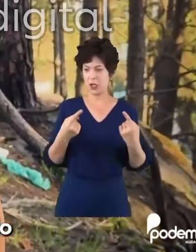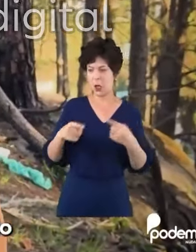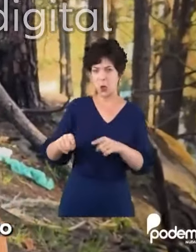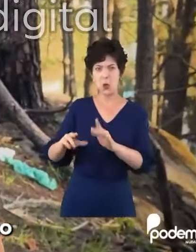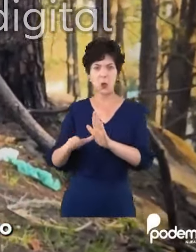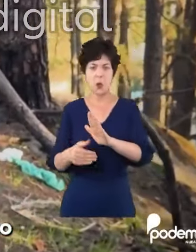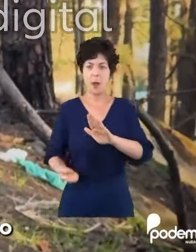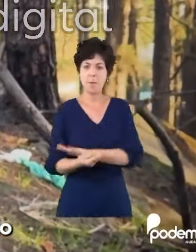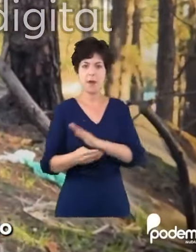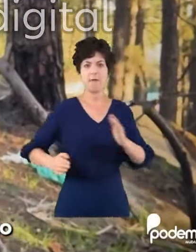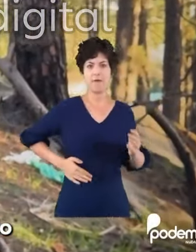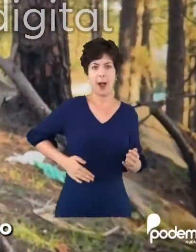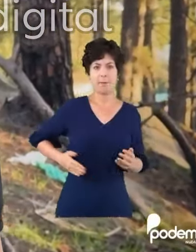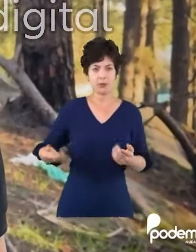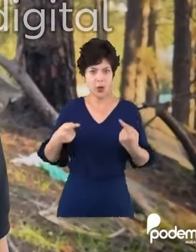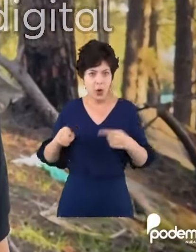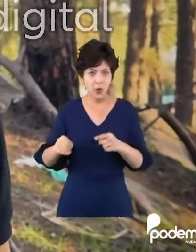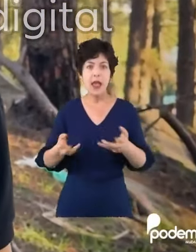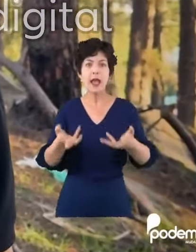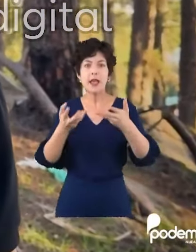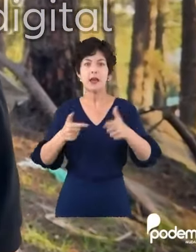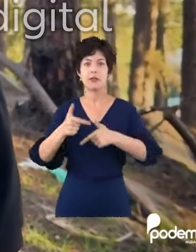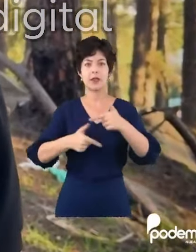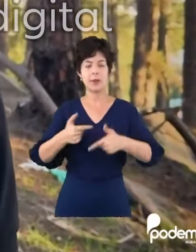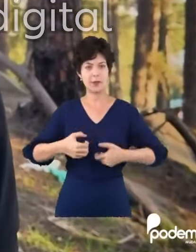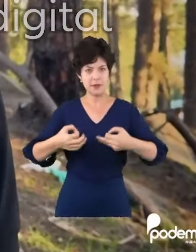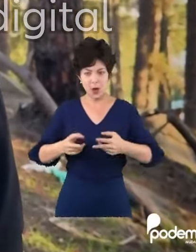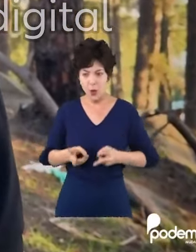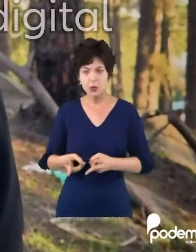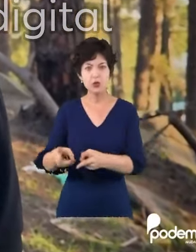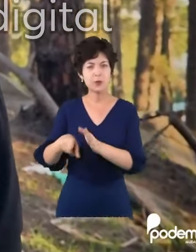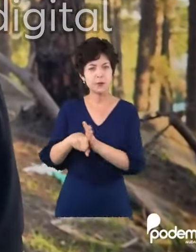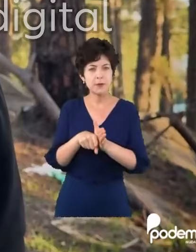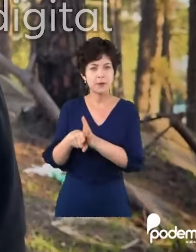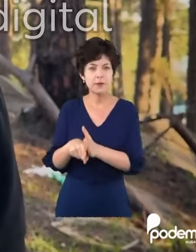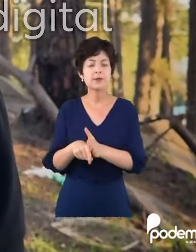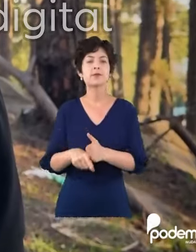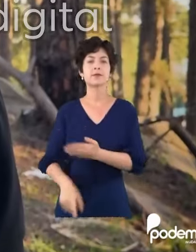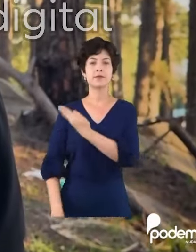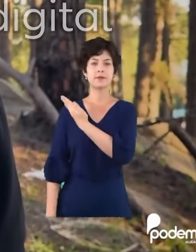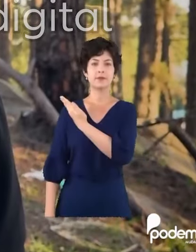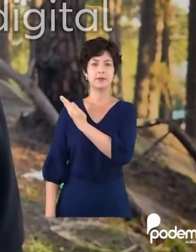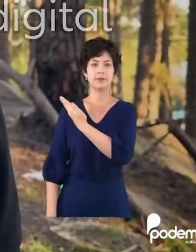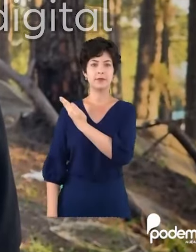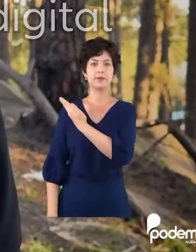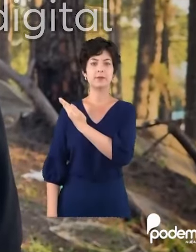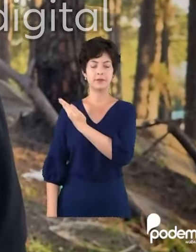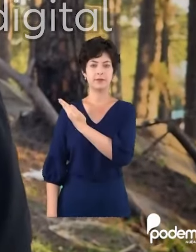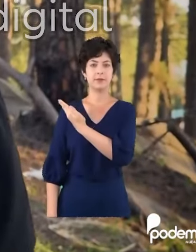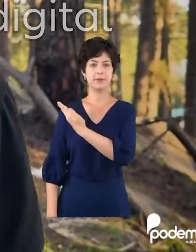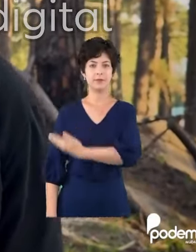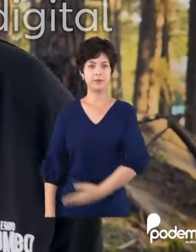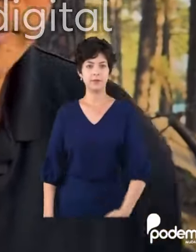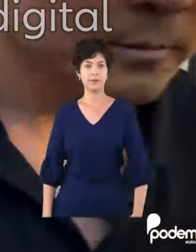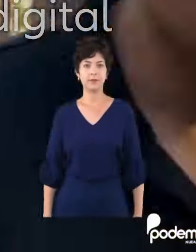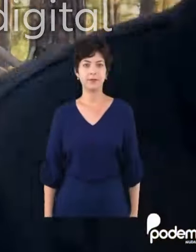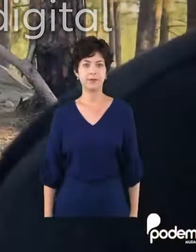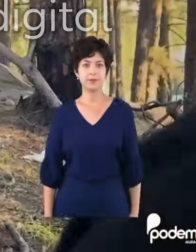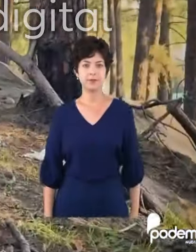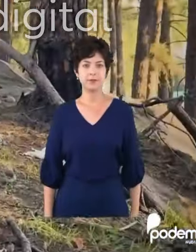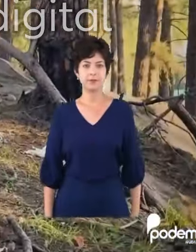você é contra a corrupção e vagabundo, e se você quer que trabalho dê continuidade, é Kenji do Palumbo, vinte e cem.